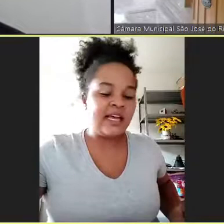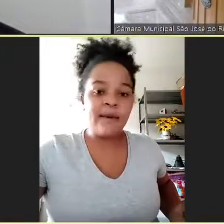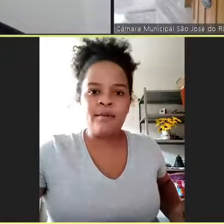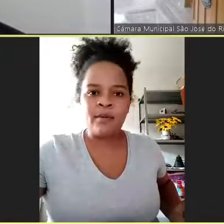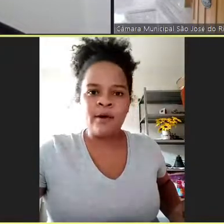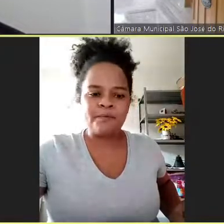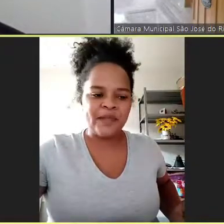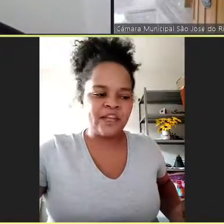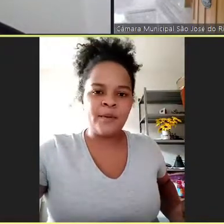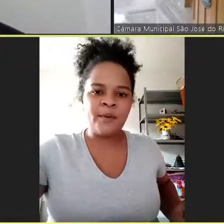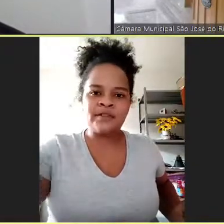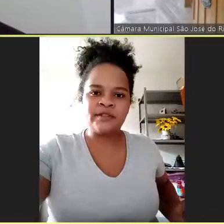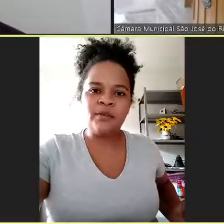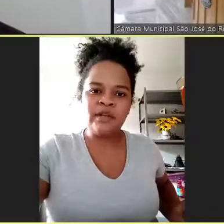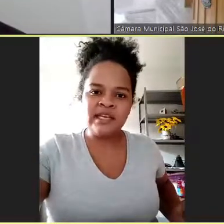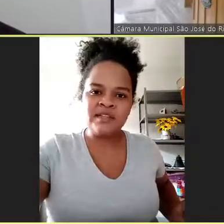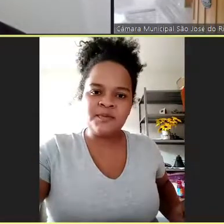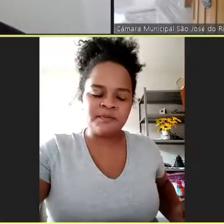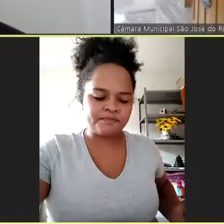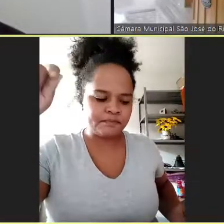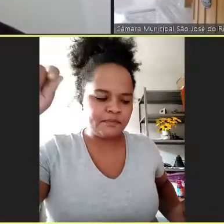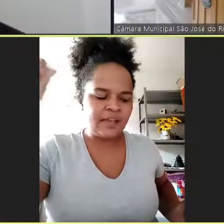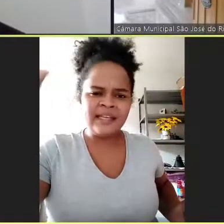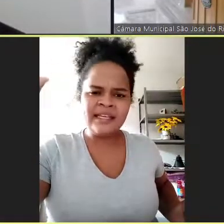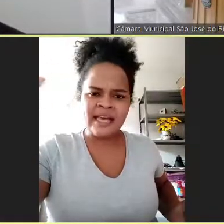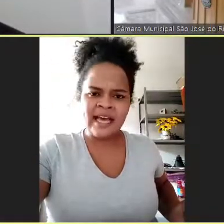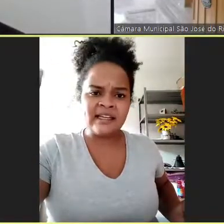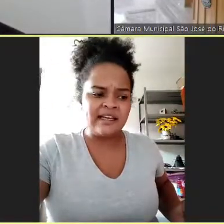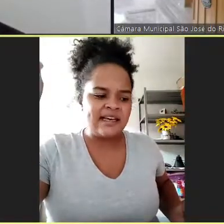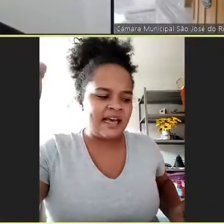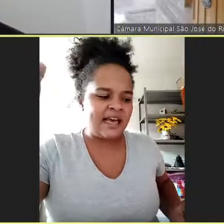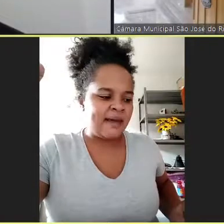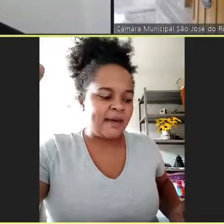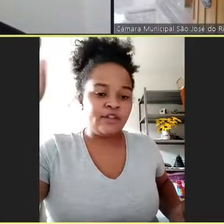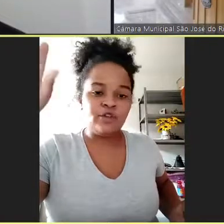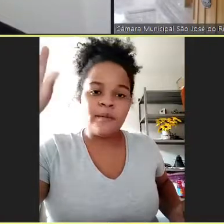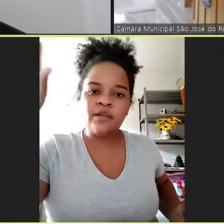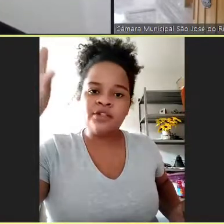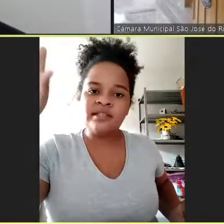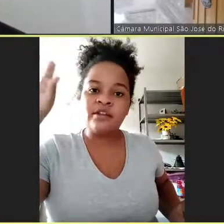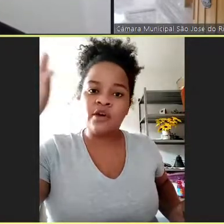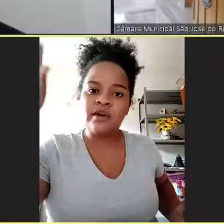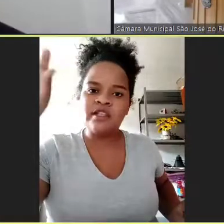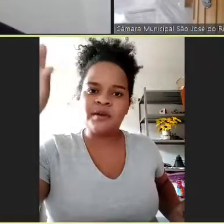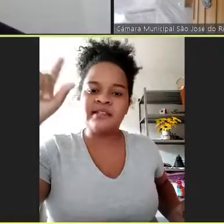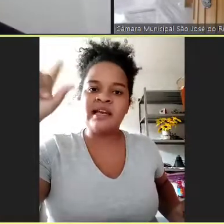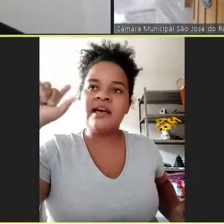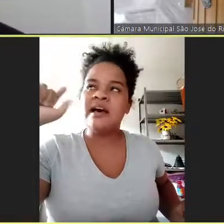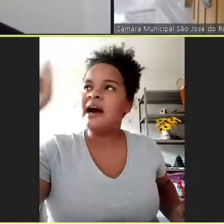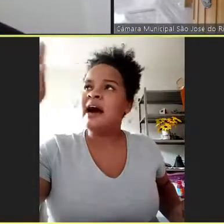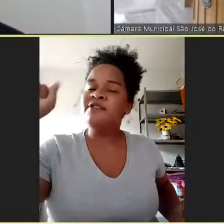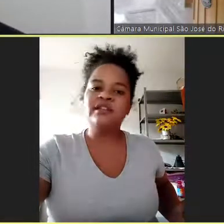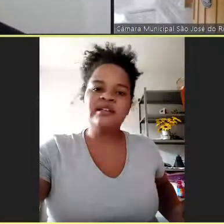e queria propor, até uma proposta de uma munícipe, a Daniela, para que a gente comece a utilizar drones para fazer